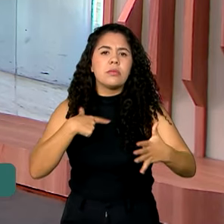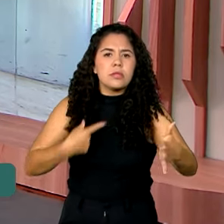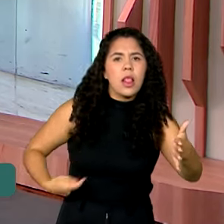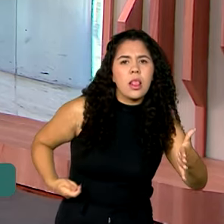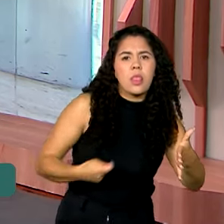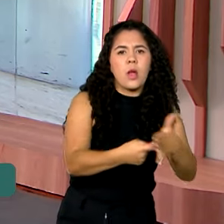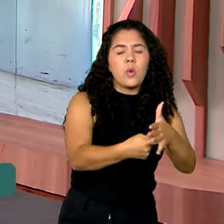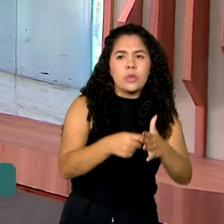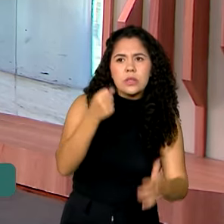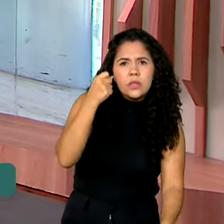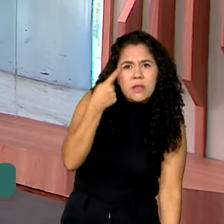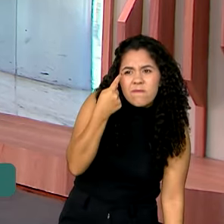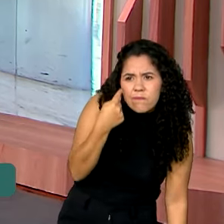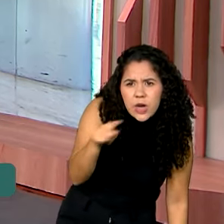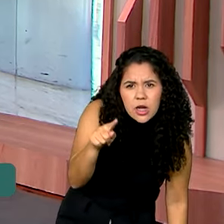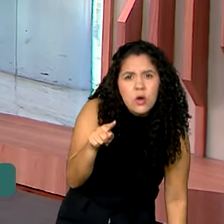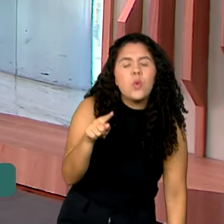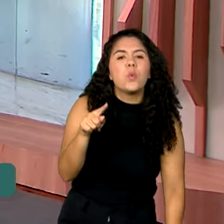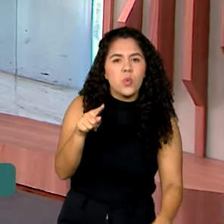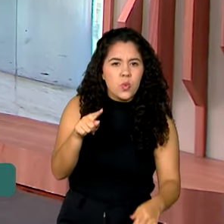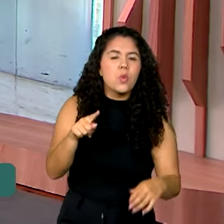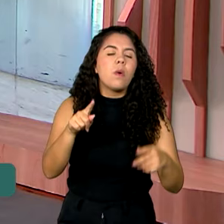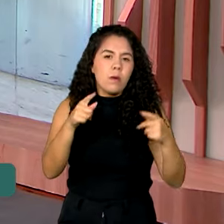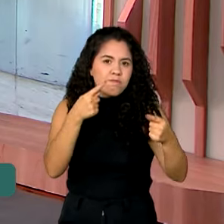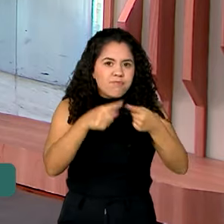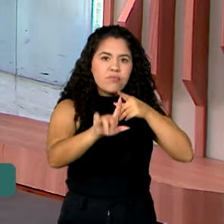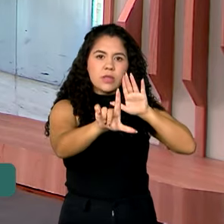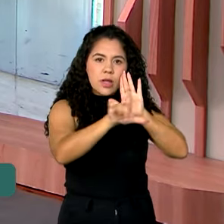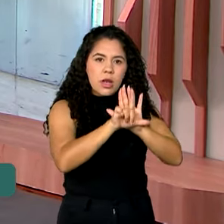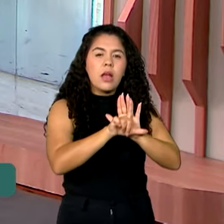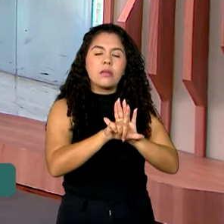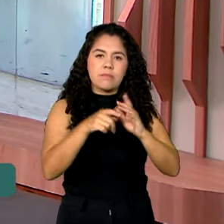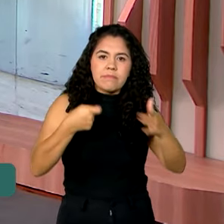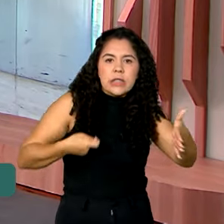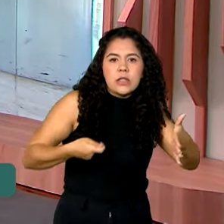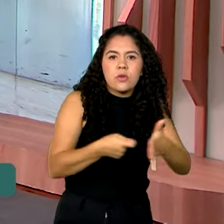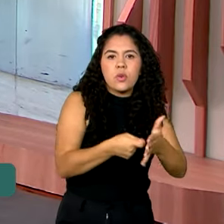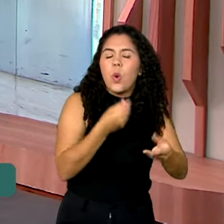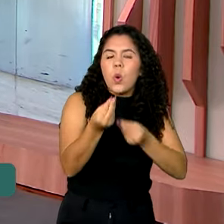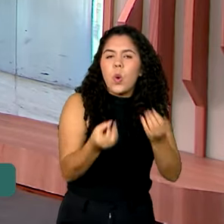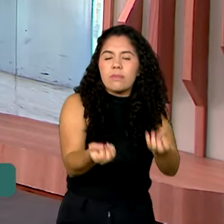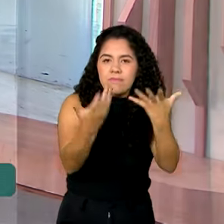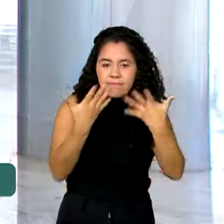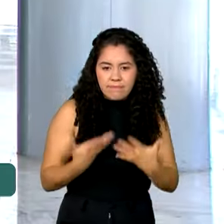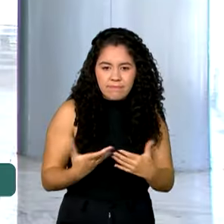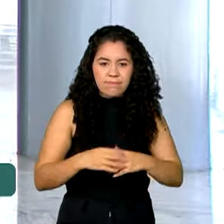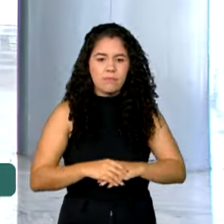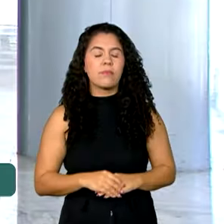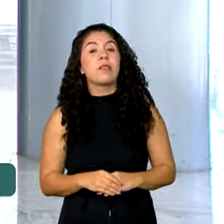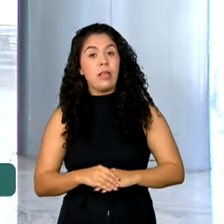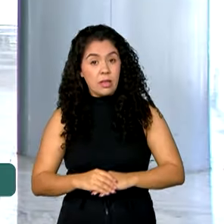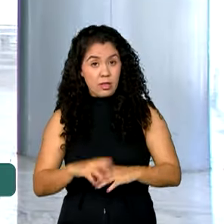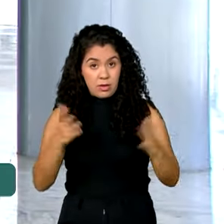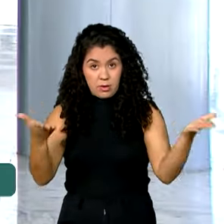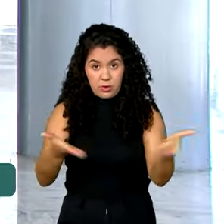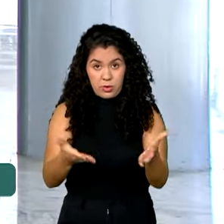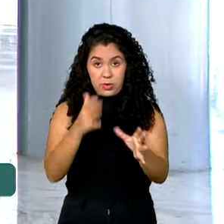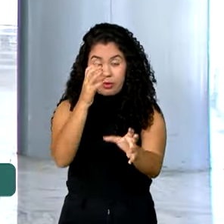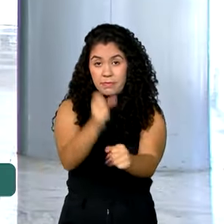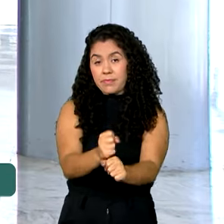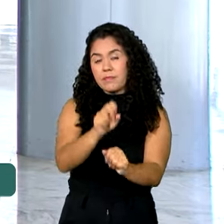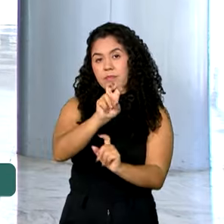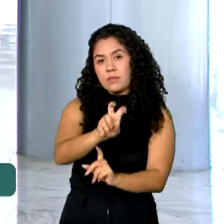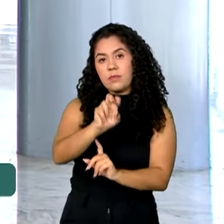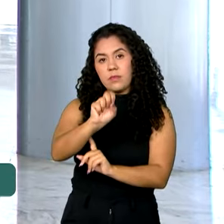saibam, fiquem sabendo de alguma ação ilegal que provoque incêndios florestais? Isso, olha, hoje 58%